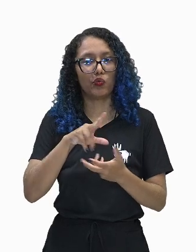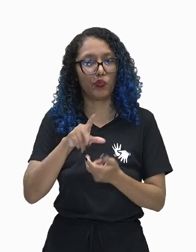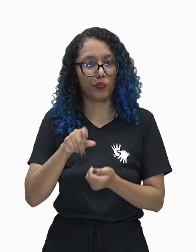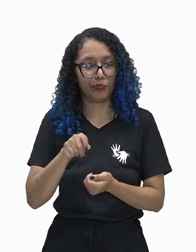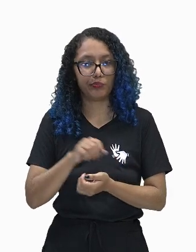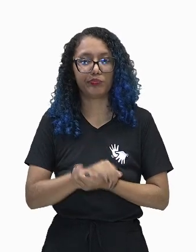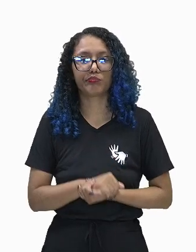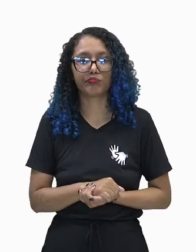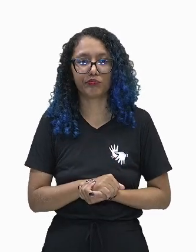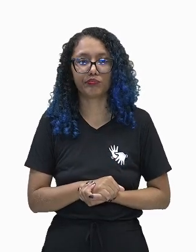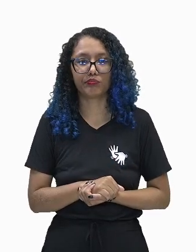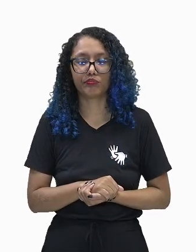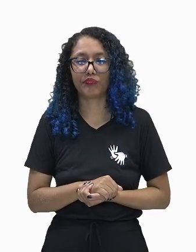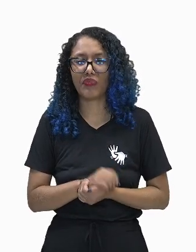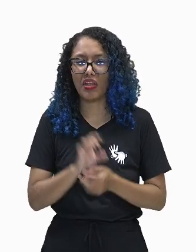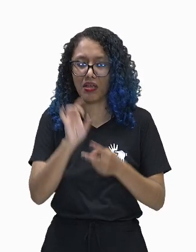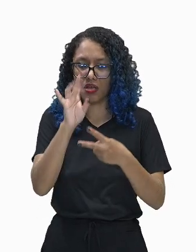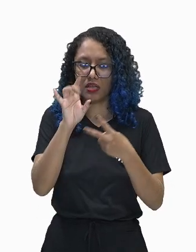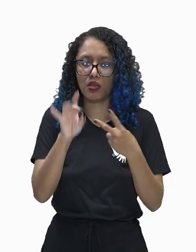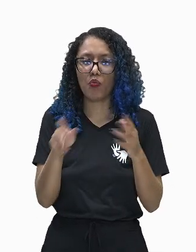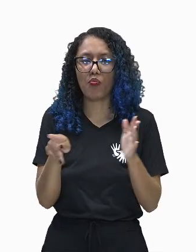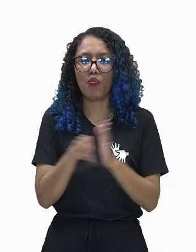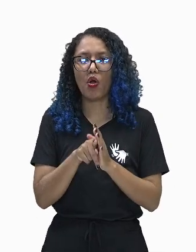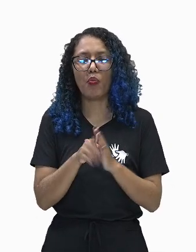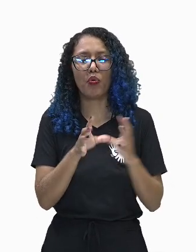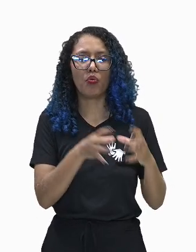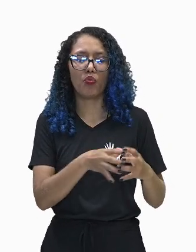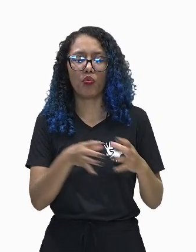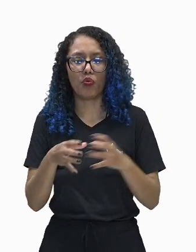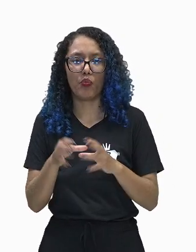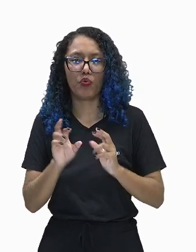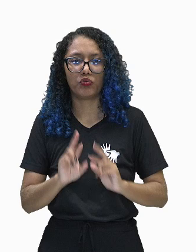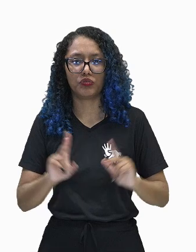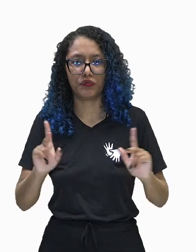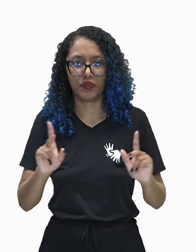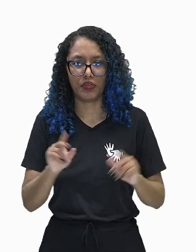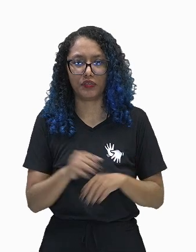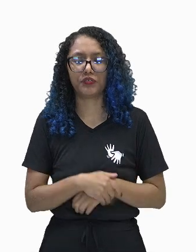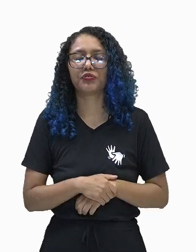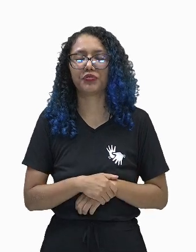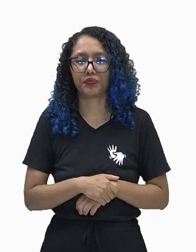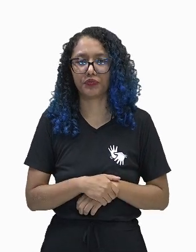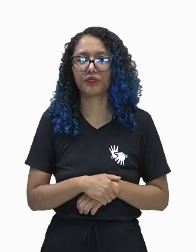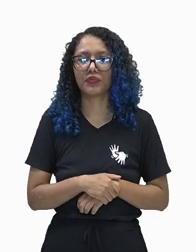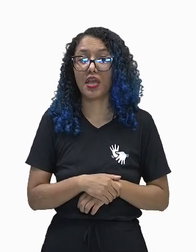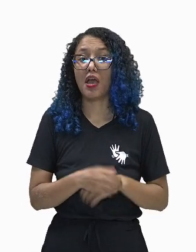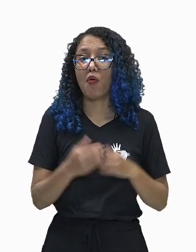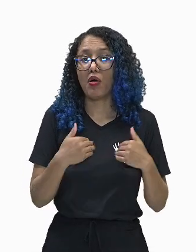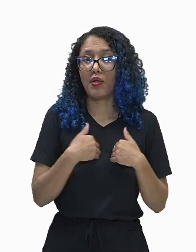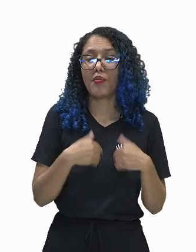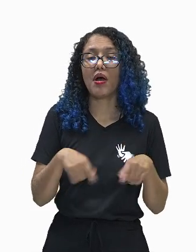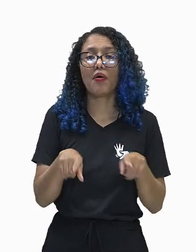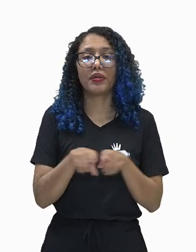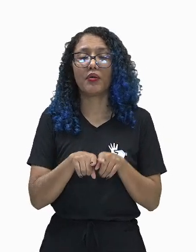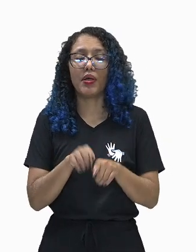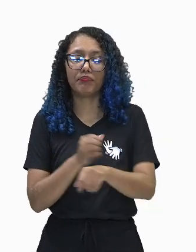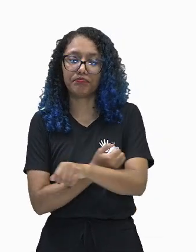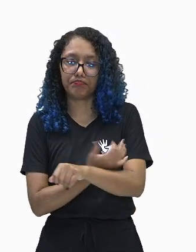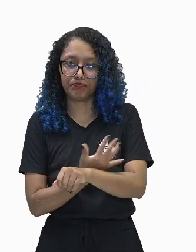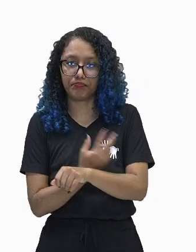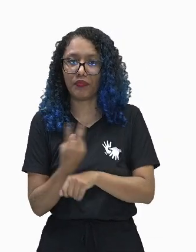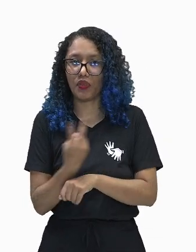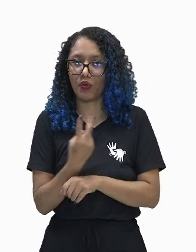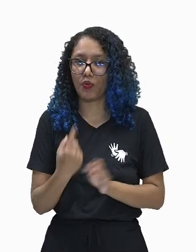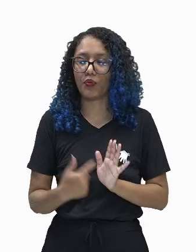Cada um deles vão fazer parte de um reino distinto. Célula animal do reino animal e célula vegetal do reino das plantas. A